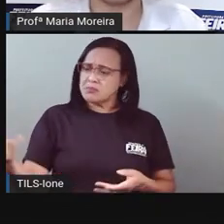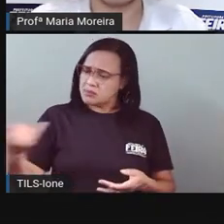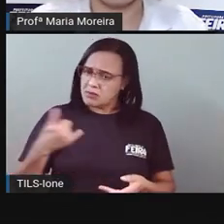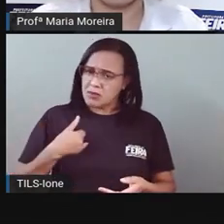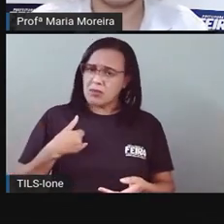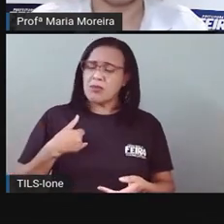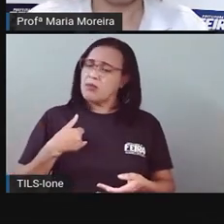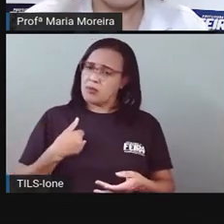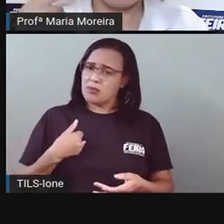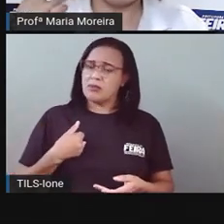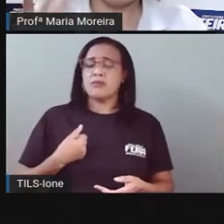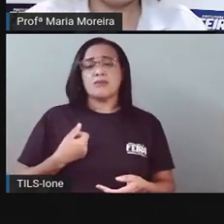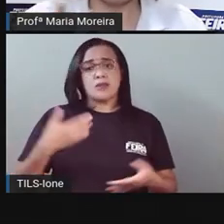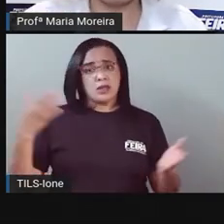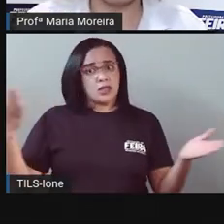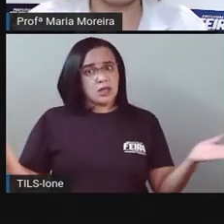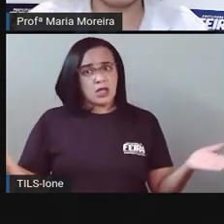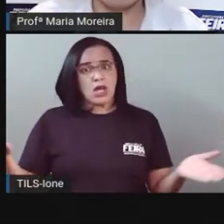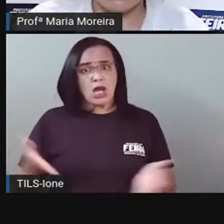sabe